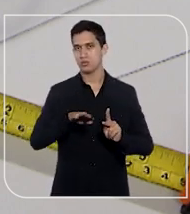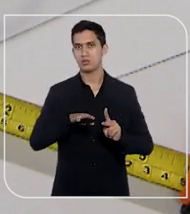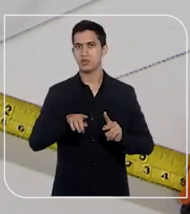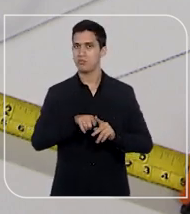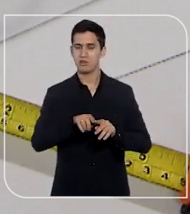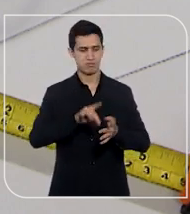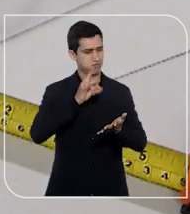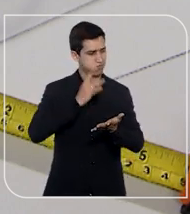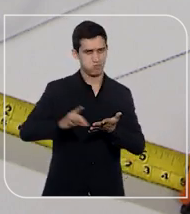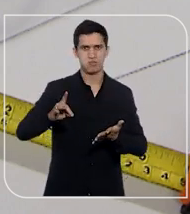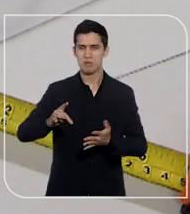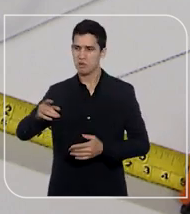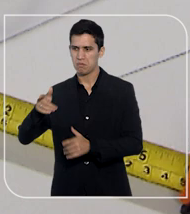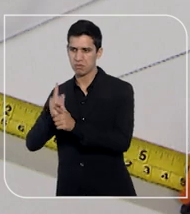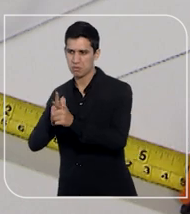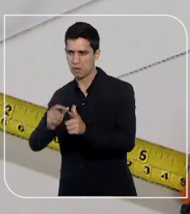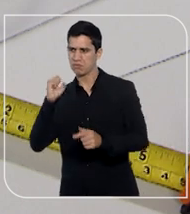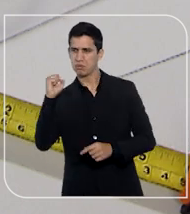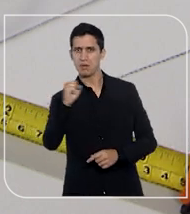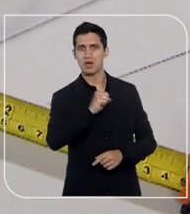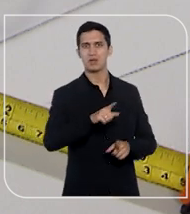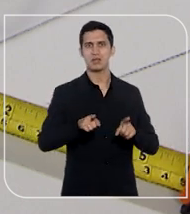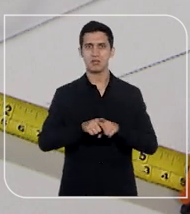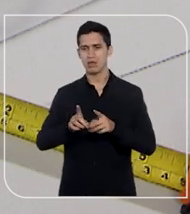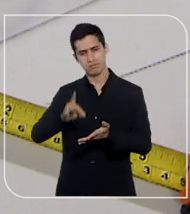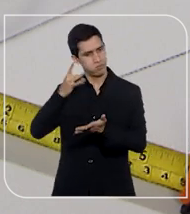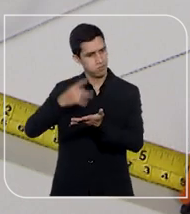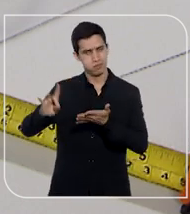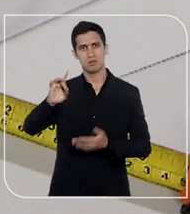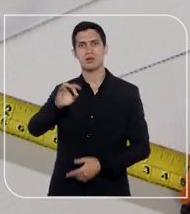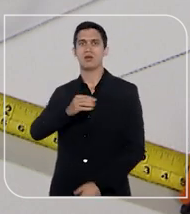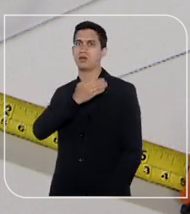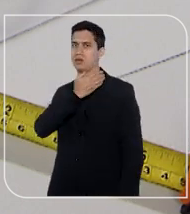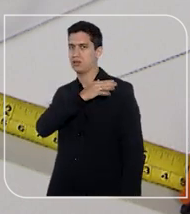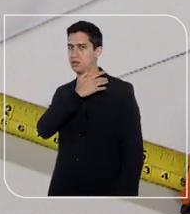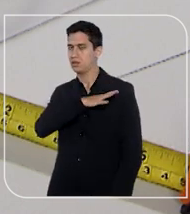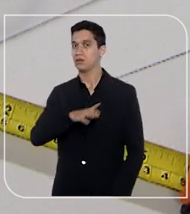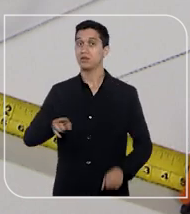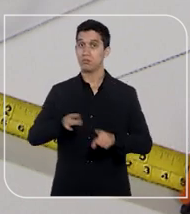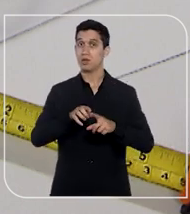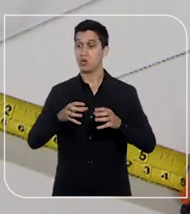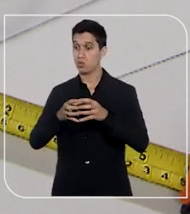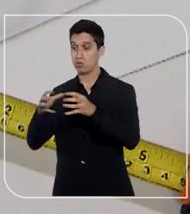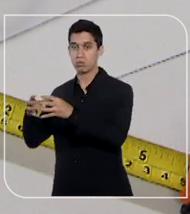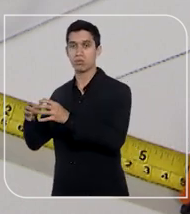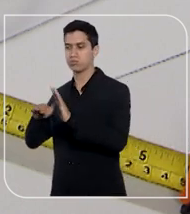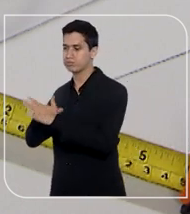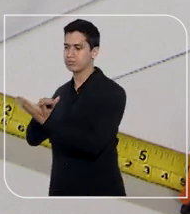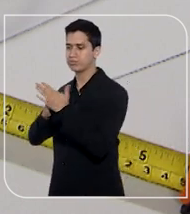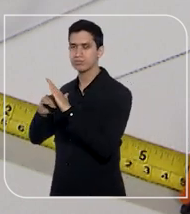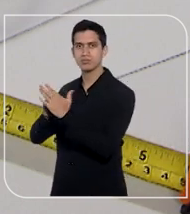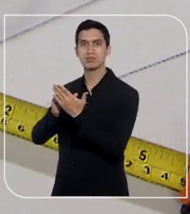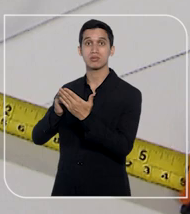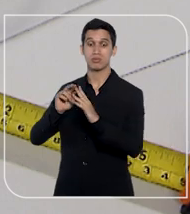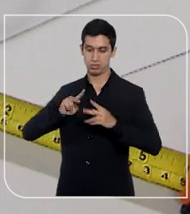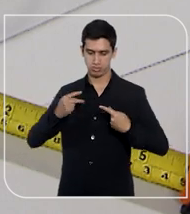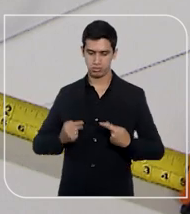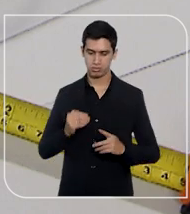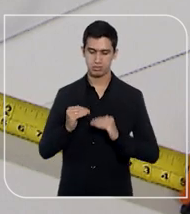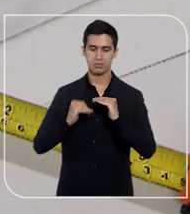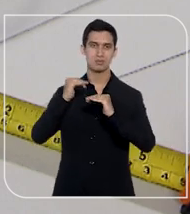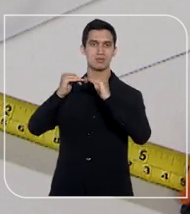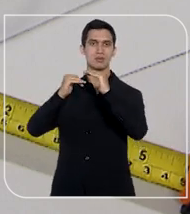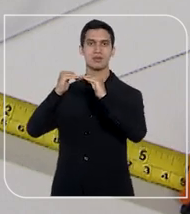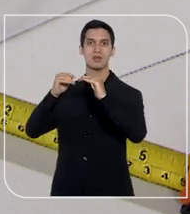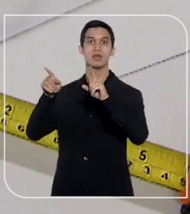repúdio ao terrorismo e ao racismo, a cooperação entre os povos para o progresso da humanidade e a